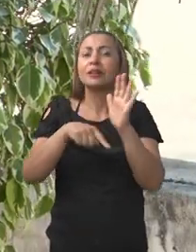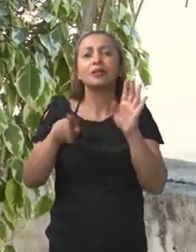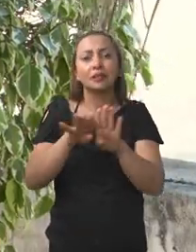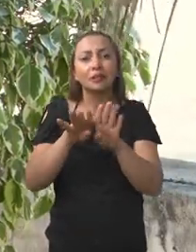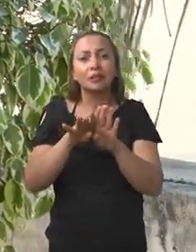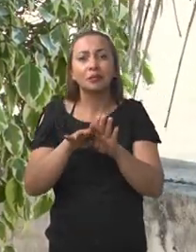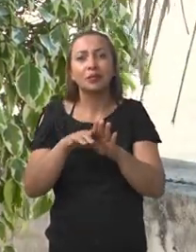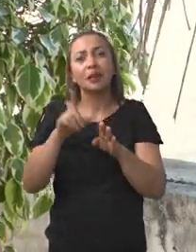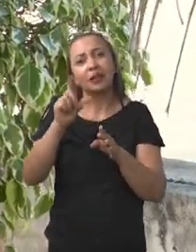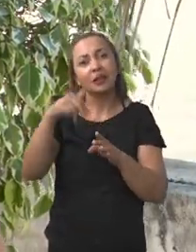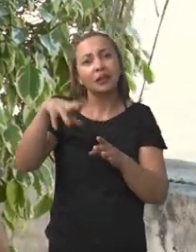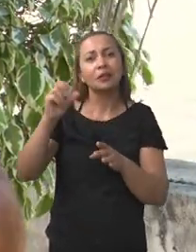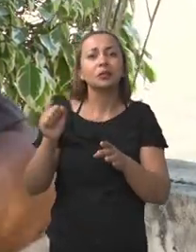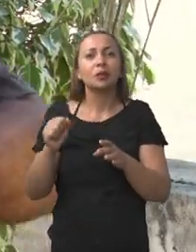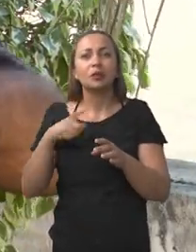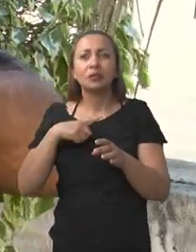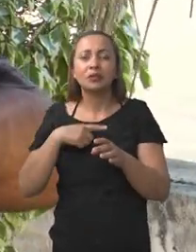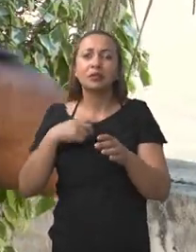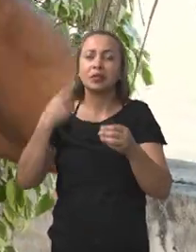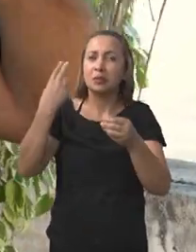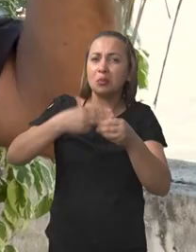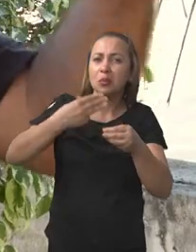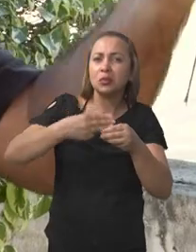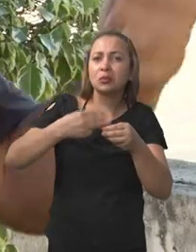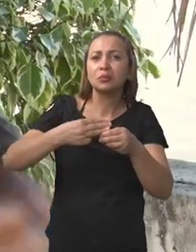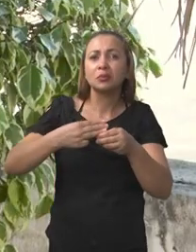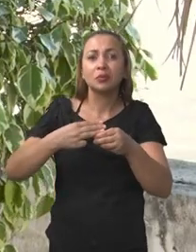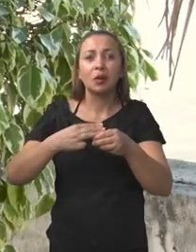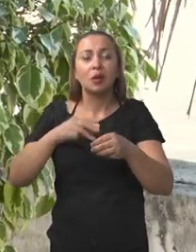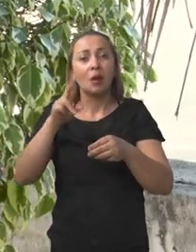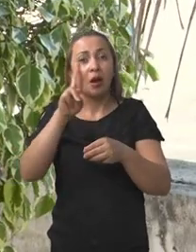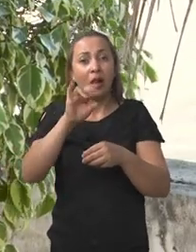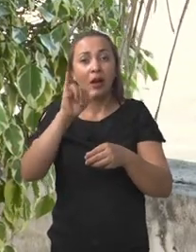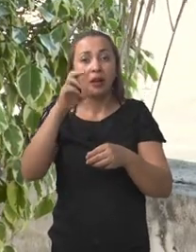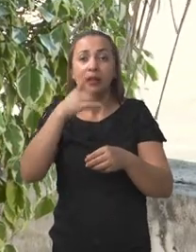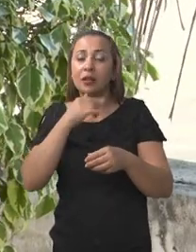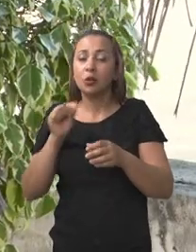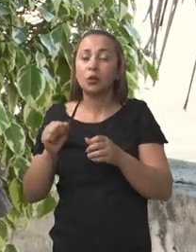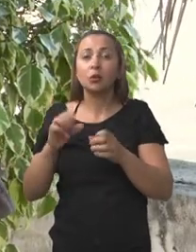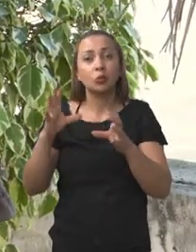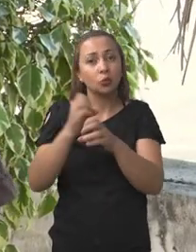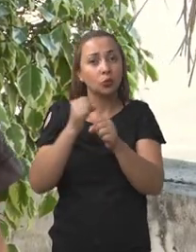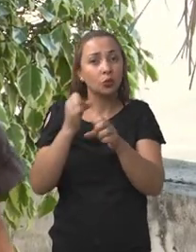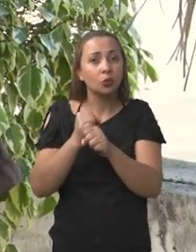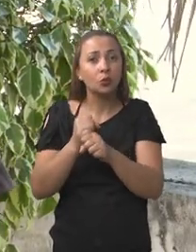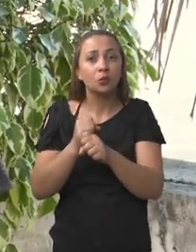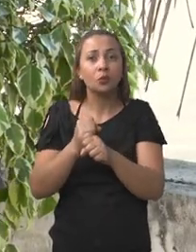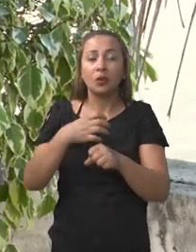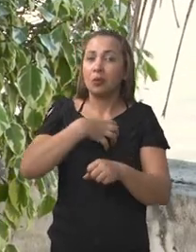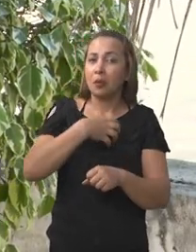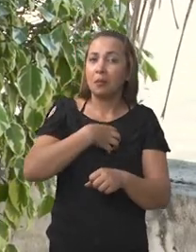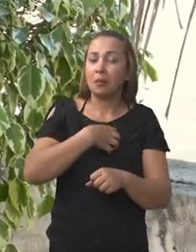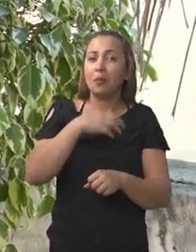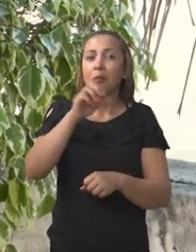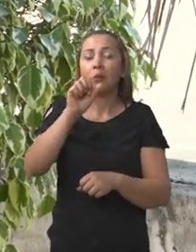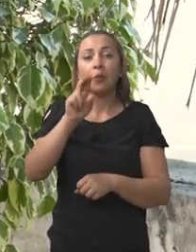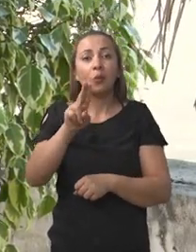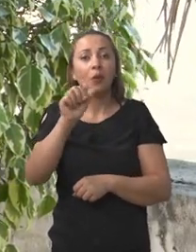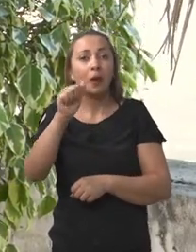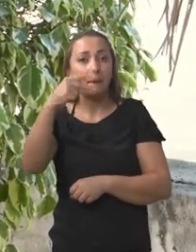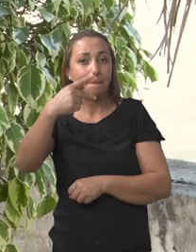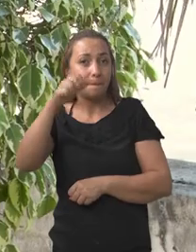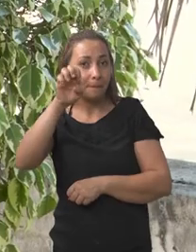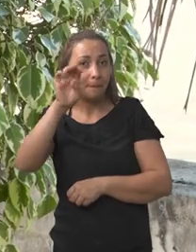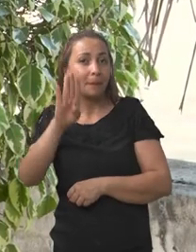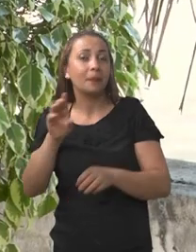o arquivo Dom Obaia em Lençóis, o arquivo Municipal de Rio de Contas, o próprio Arquivo Público do Estado da Bahia, o APEB, né? Em